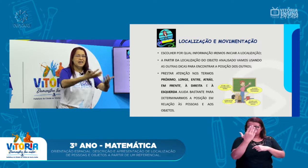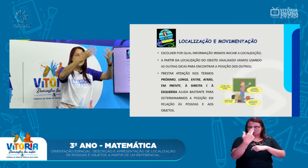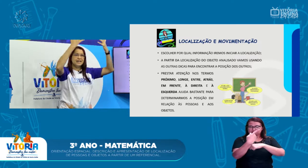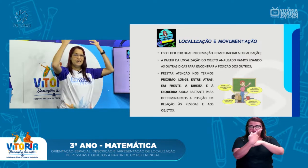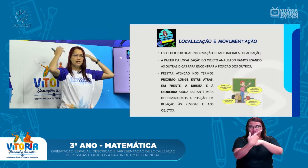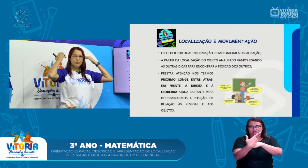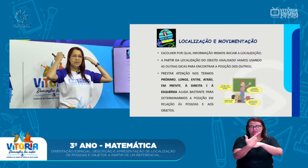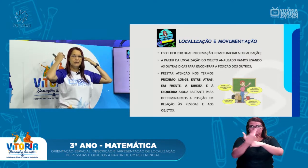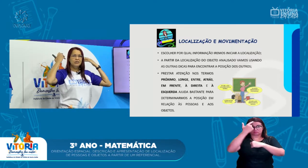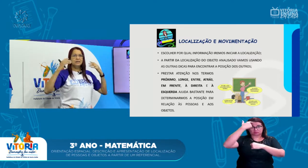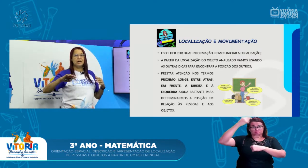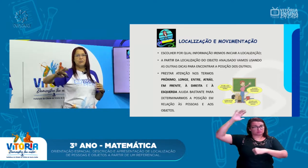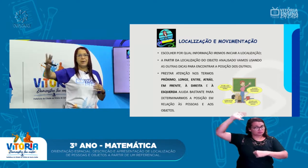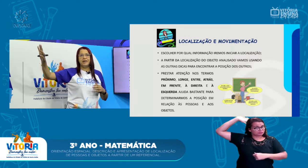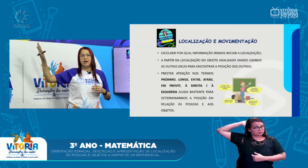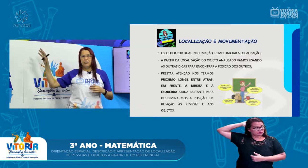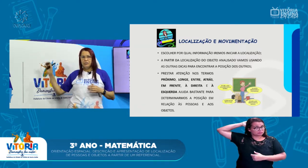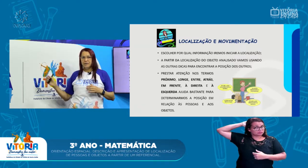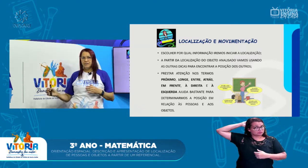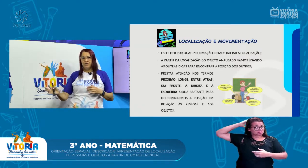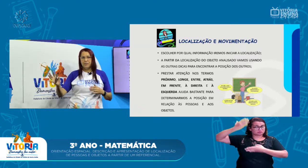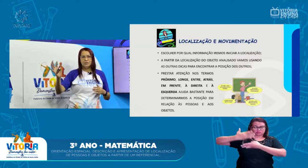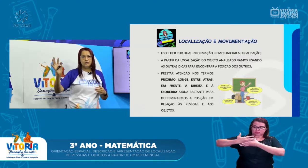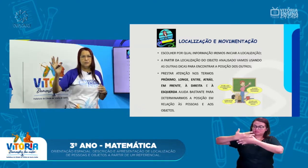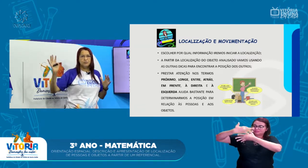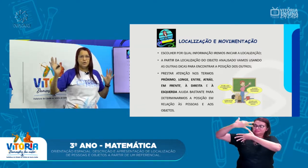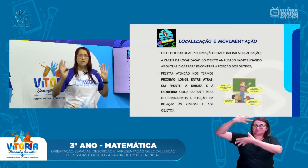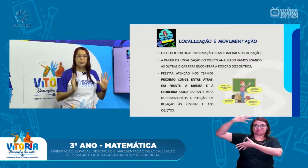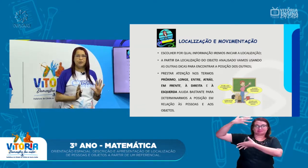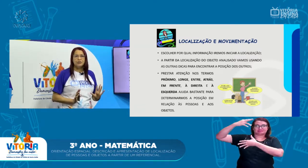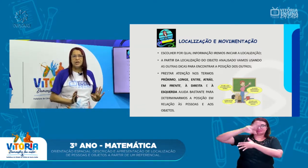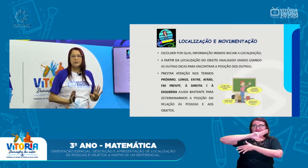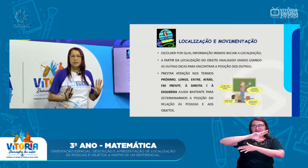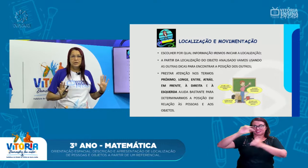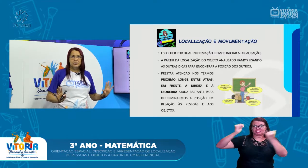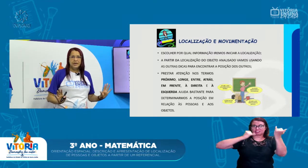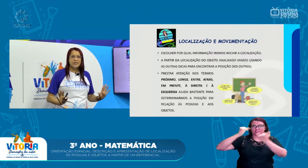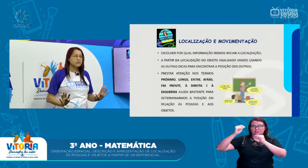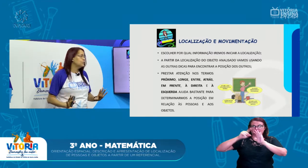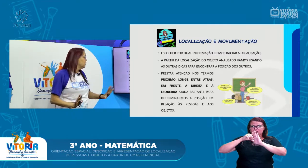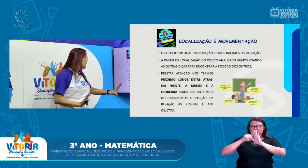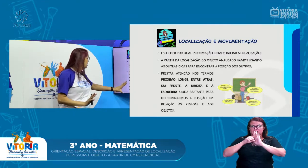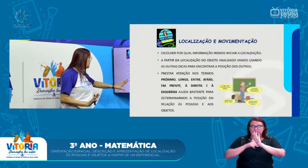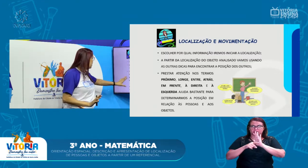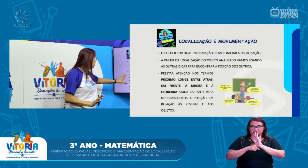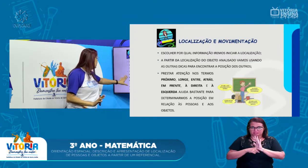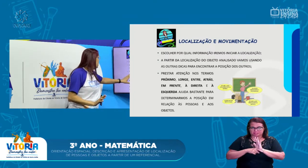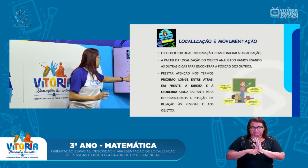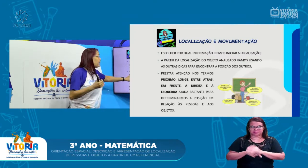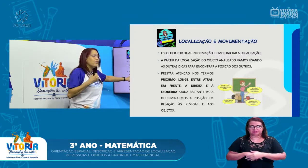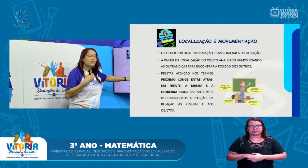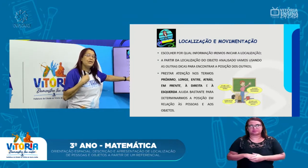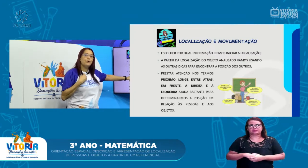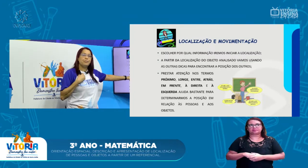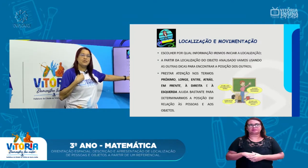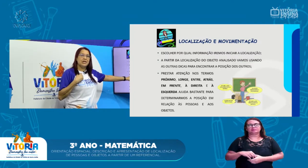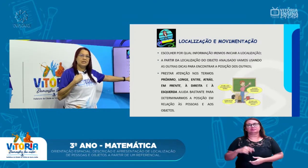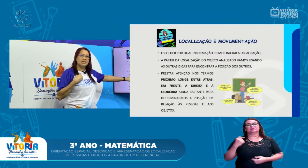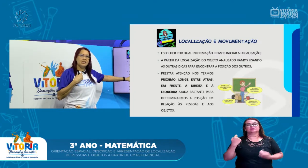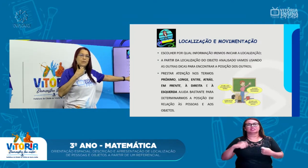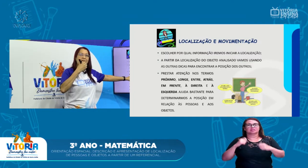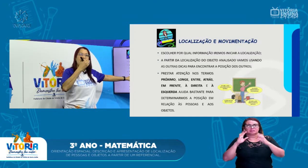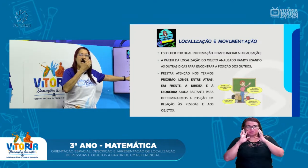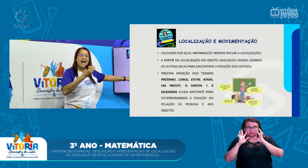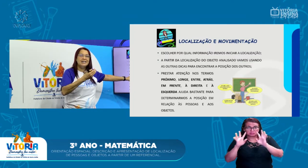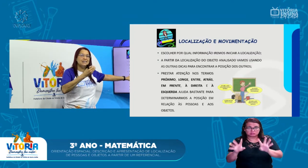e atrás de mim tem um painel com as informações do nosso projeto. Não é isso? Então eu tenho que prestar